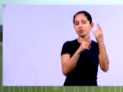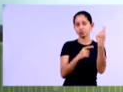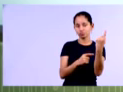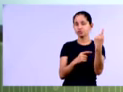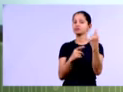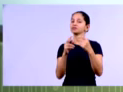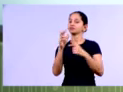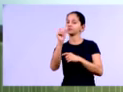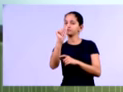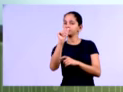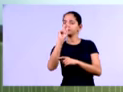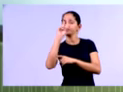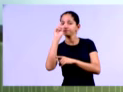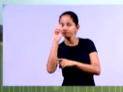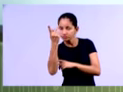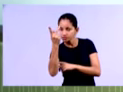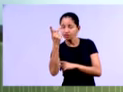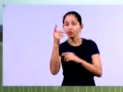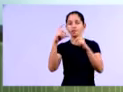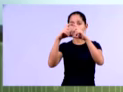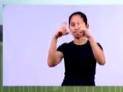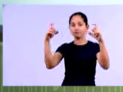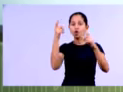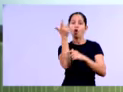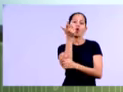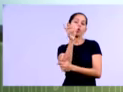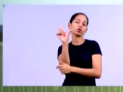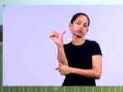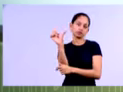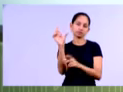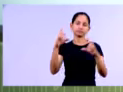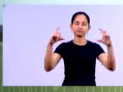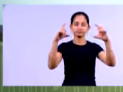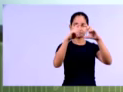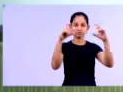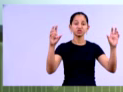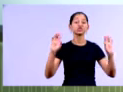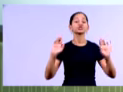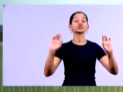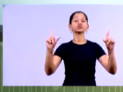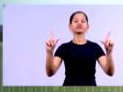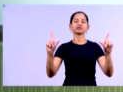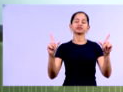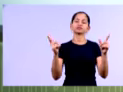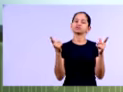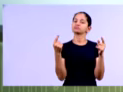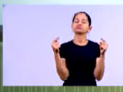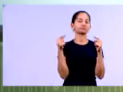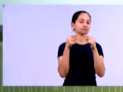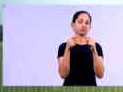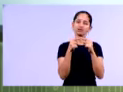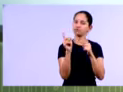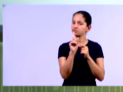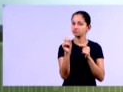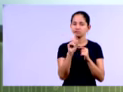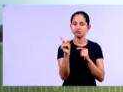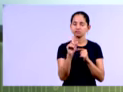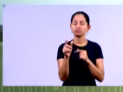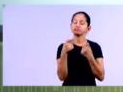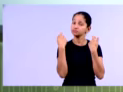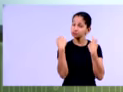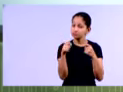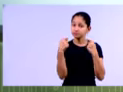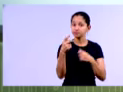o valor de cada conta, pelo total, né, do grupo que ela pertence, então, se ela é uma conta que pertence ao grupo do